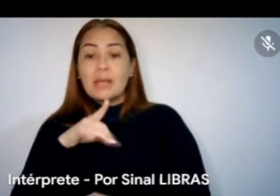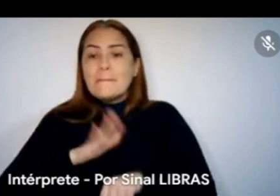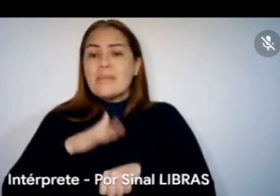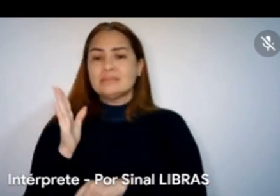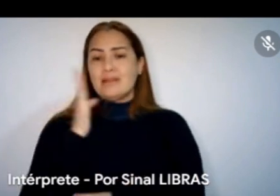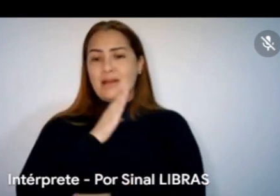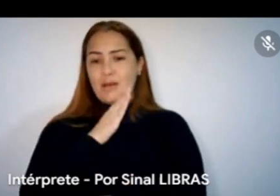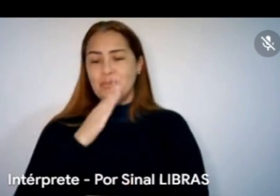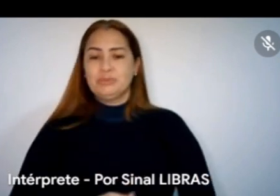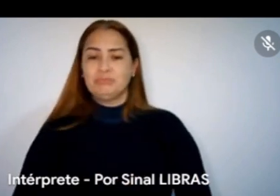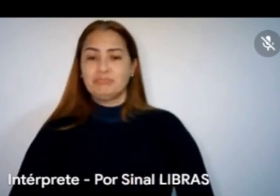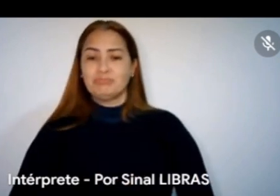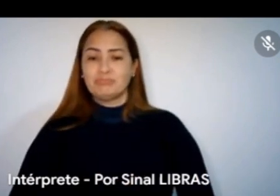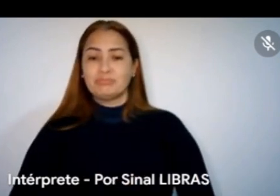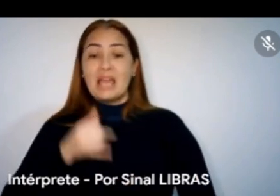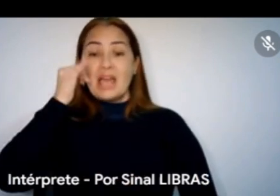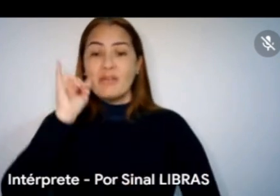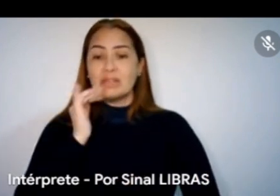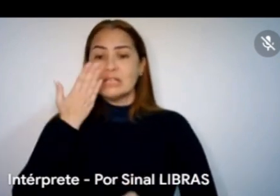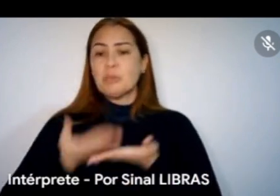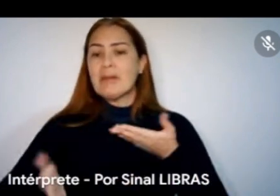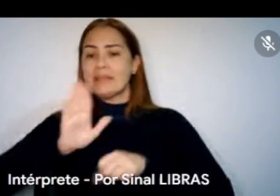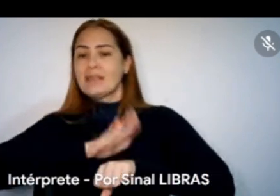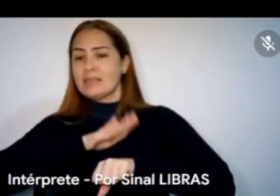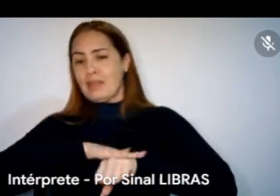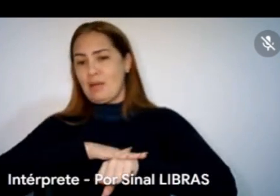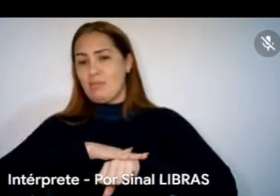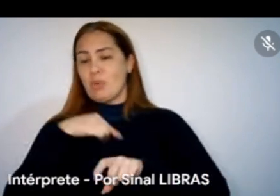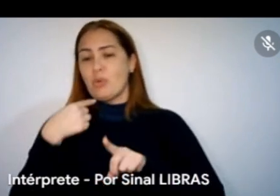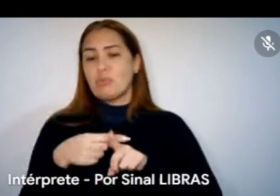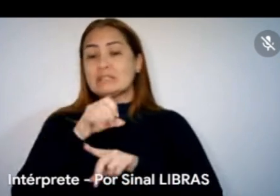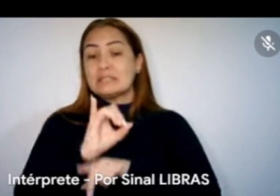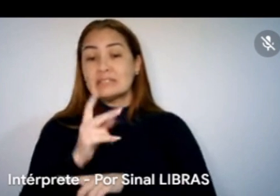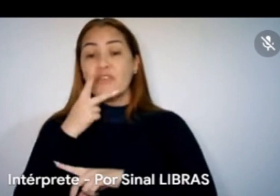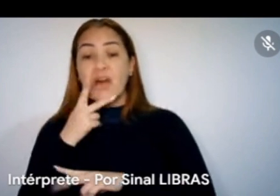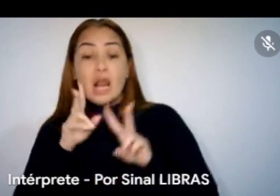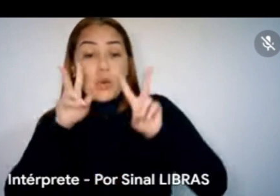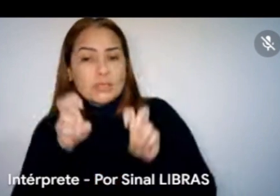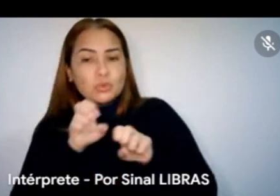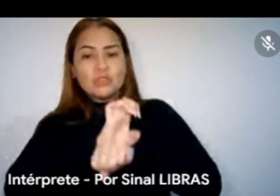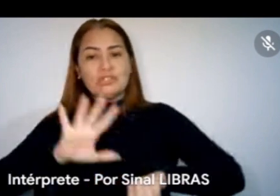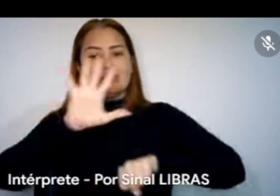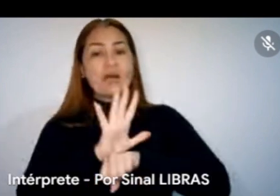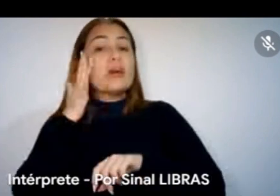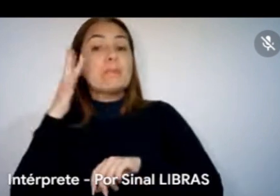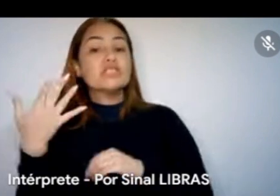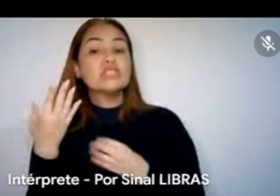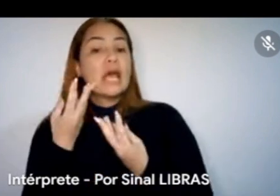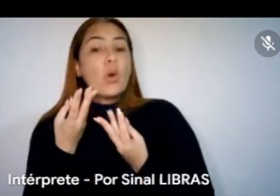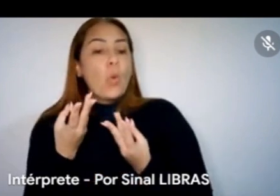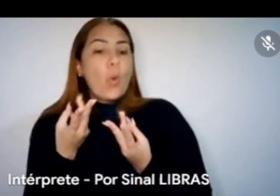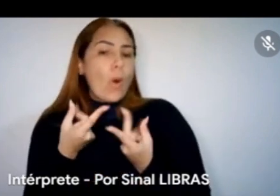Vocês não perdem um tempo, imagina, quando estamos falando do Estado, quantas propostas tiveram na lei Paulo